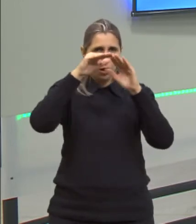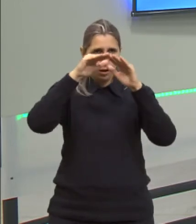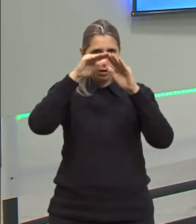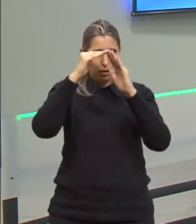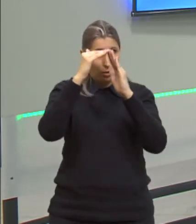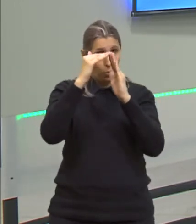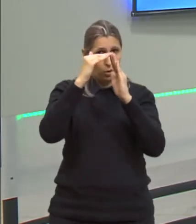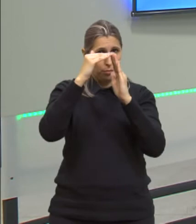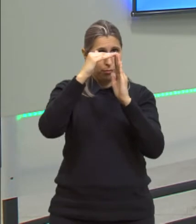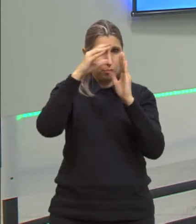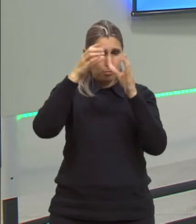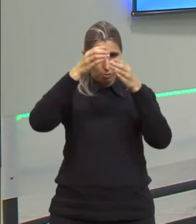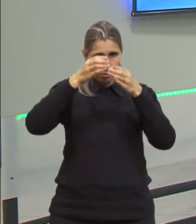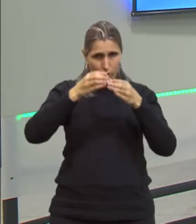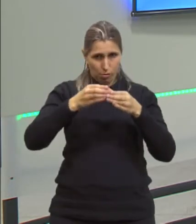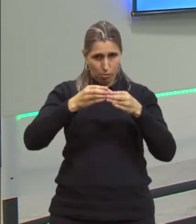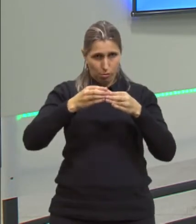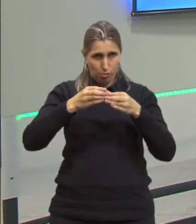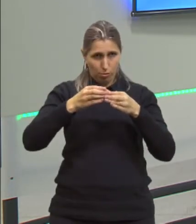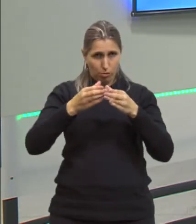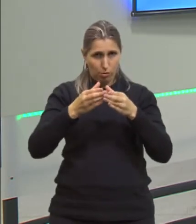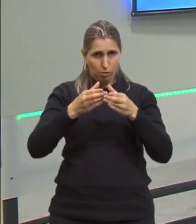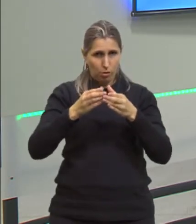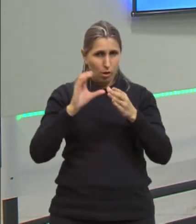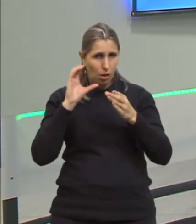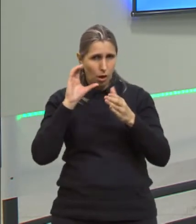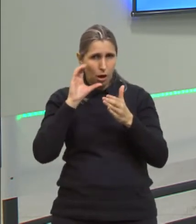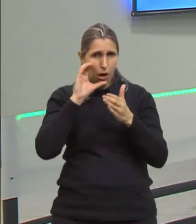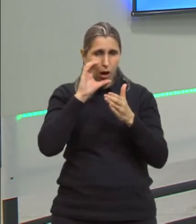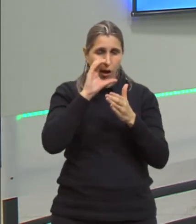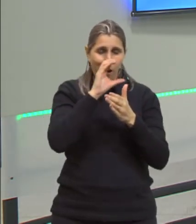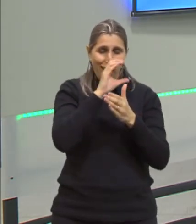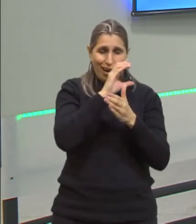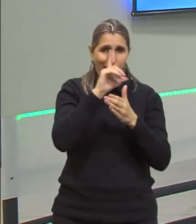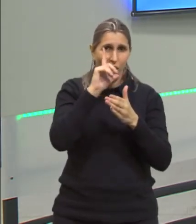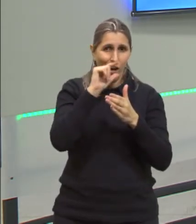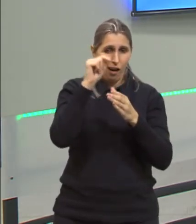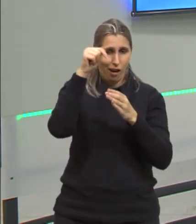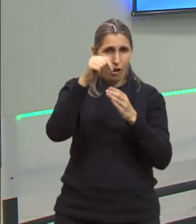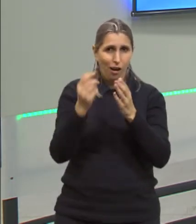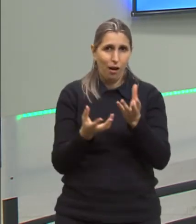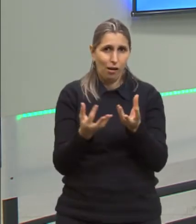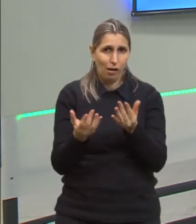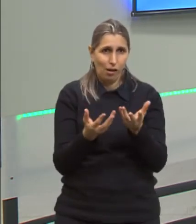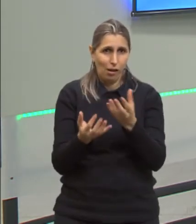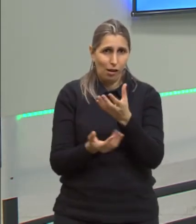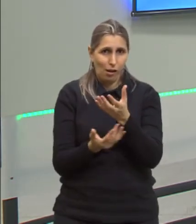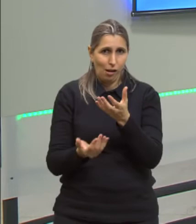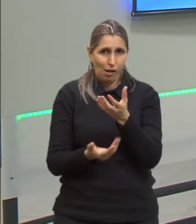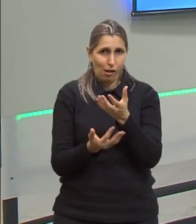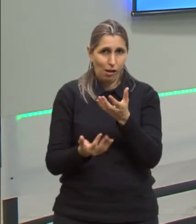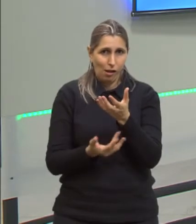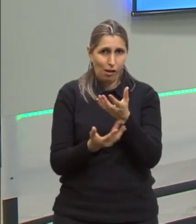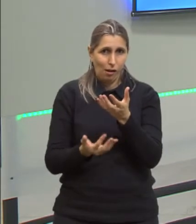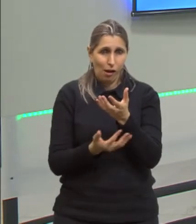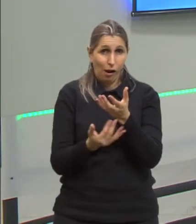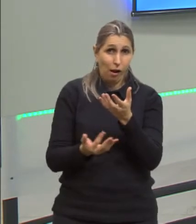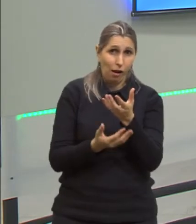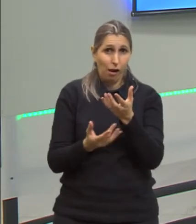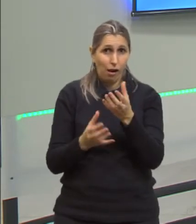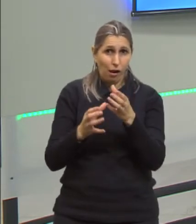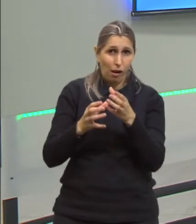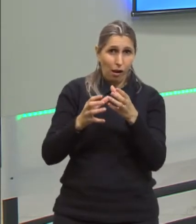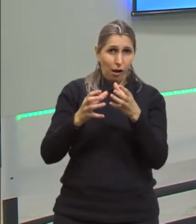assim até a boca. E você aquece aquela água, até que ela aqueça tanto que ela